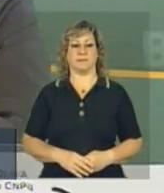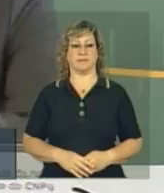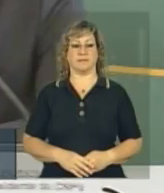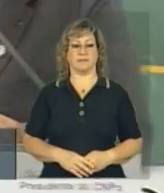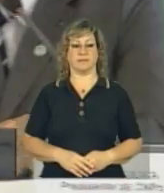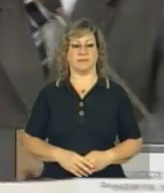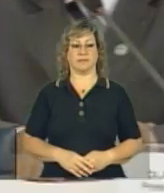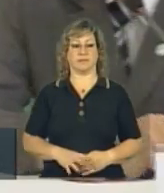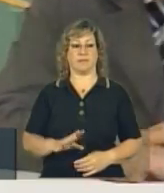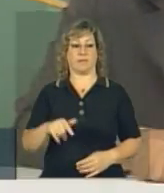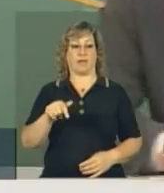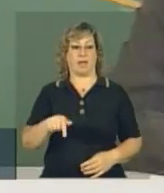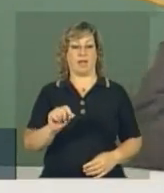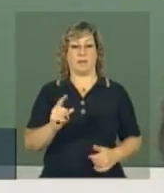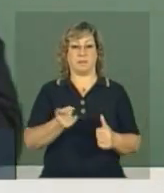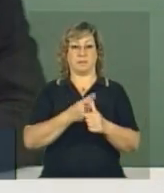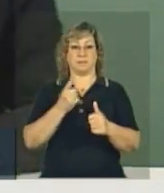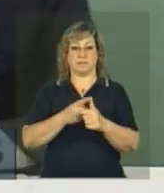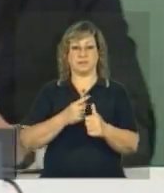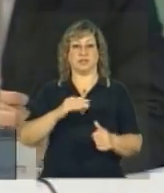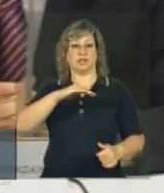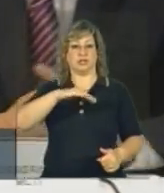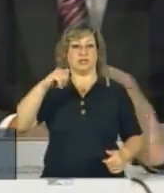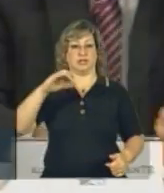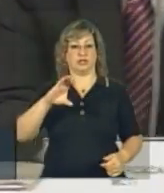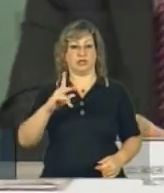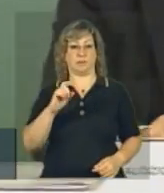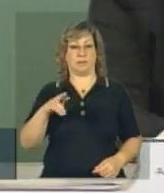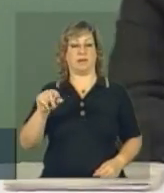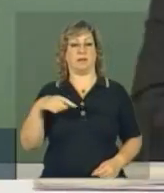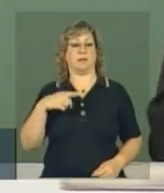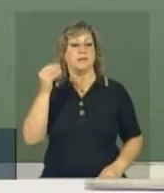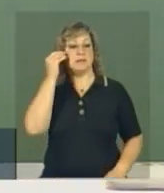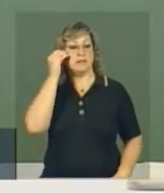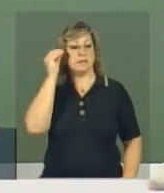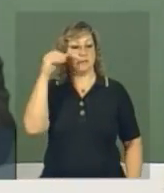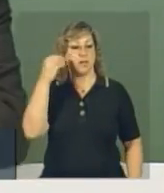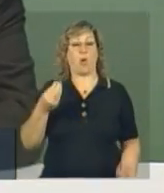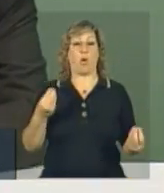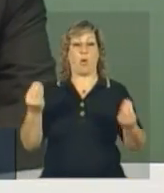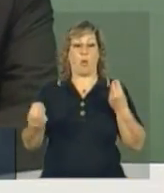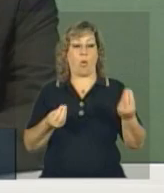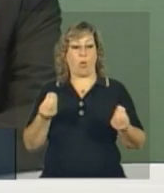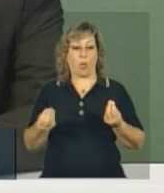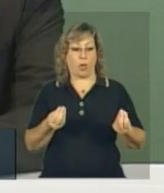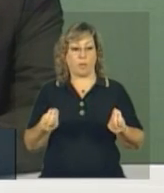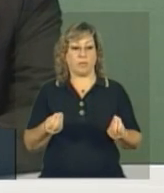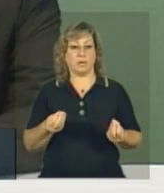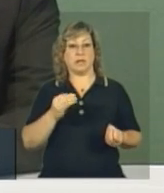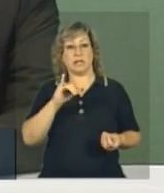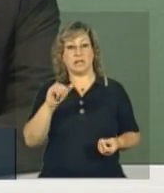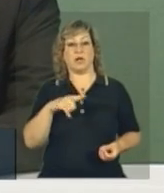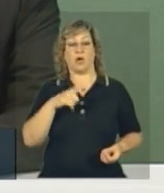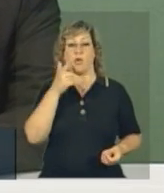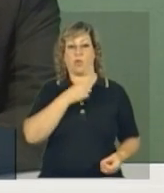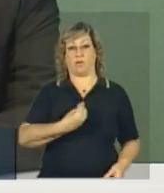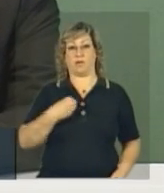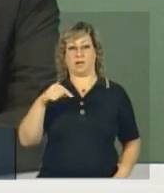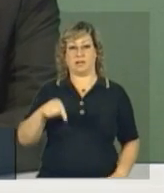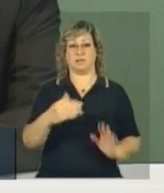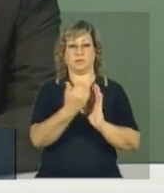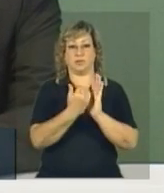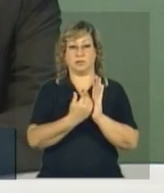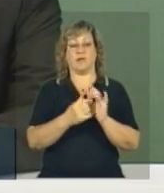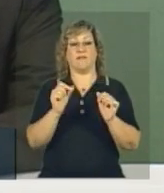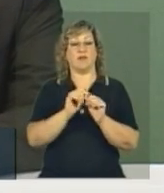Nossa primeira chamada, que foi um experimento para ver como ia correr o Ciência Sem Fronteiras, fizemos só para os